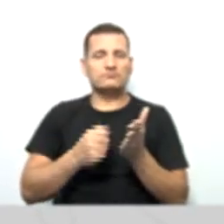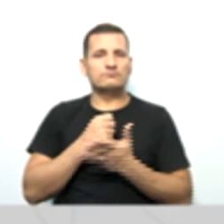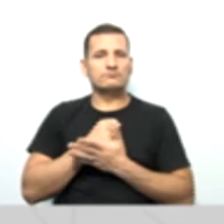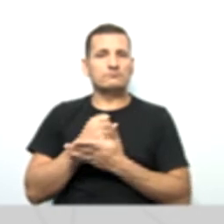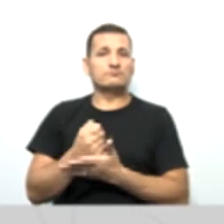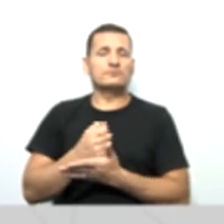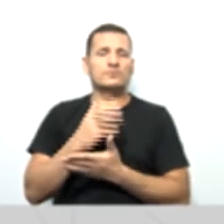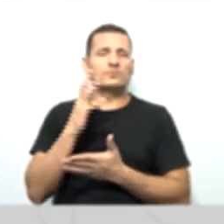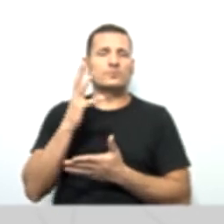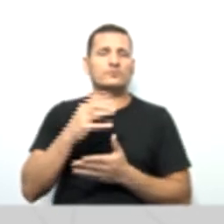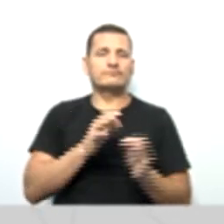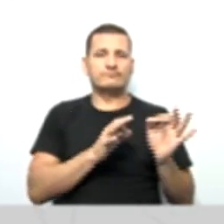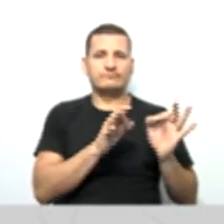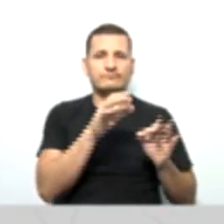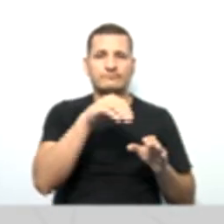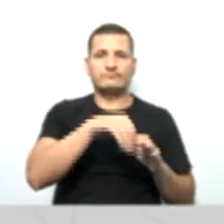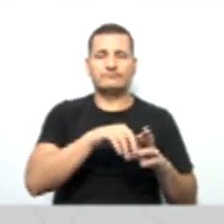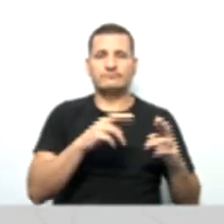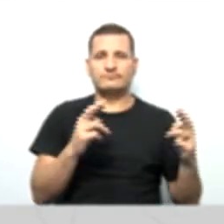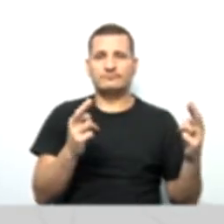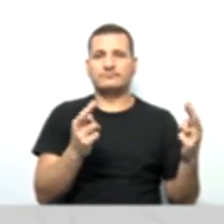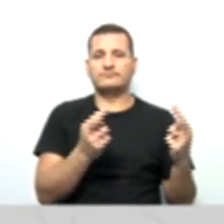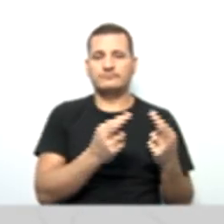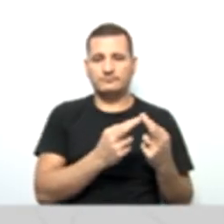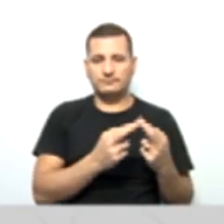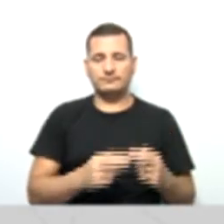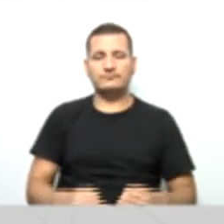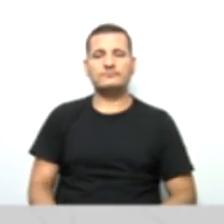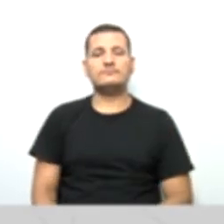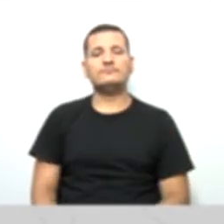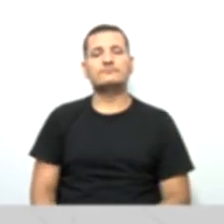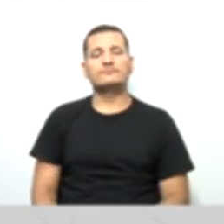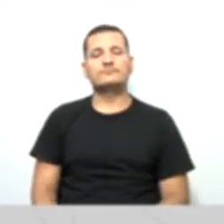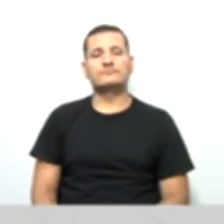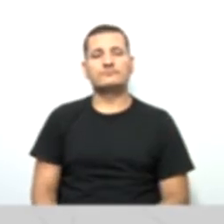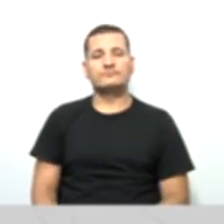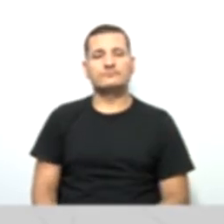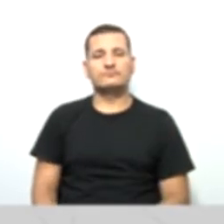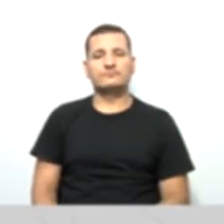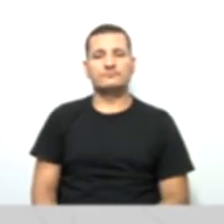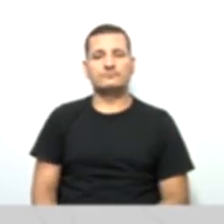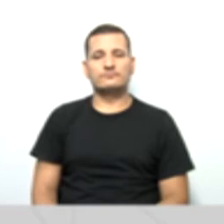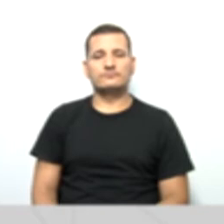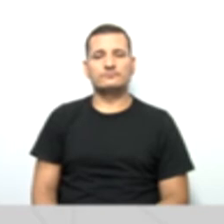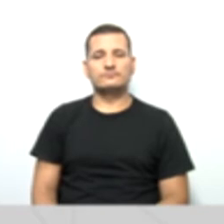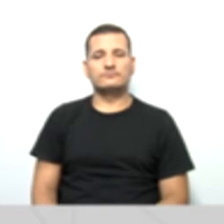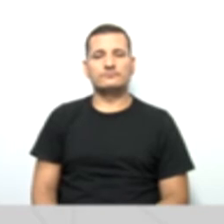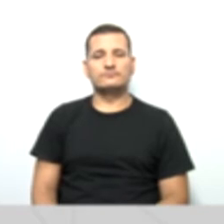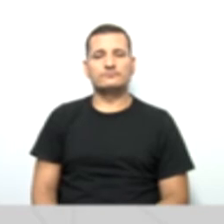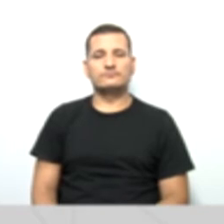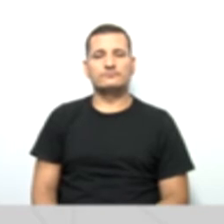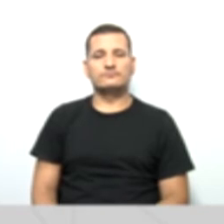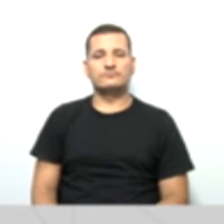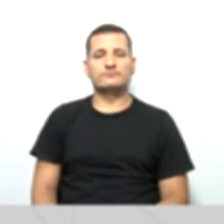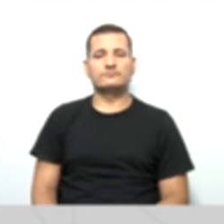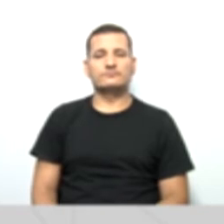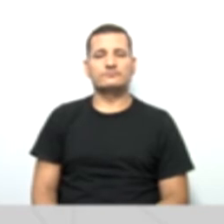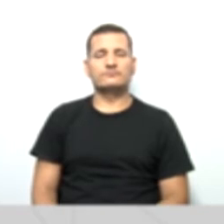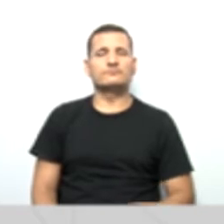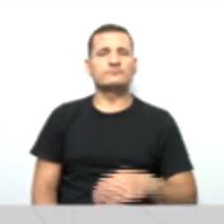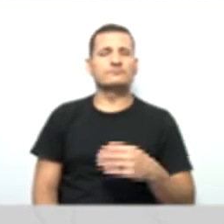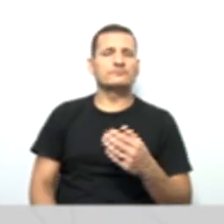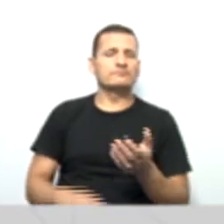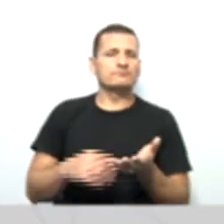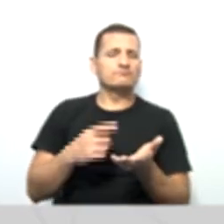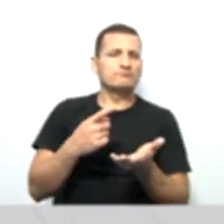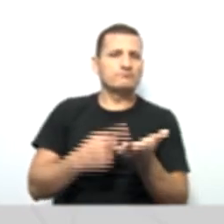ajustado dentro das Assembleias, ok? Para confirmar a composição do saldo no FATIS, o auditor